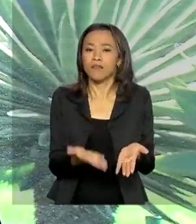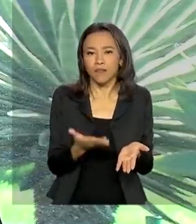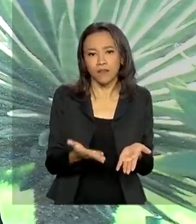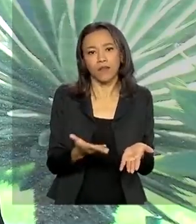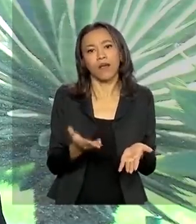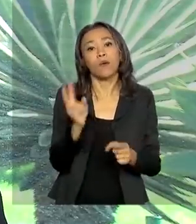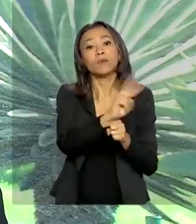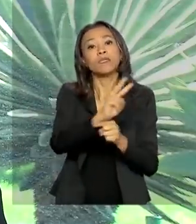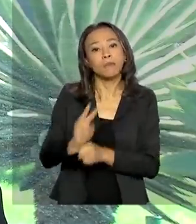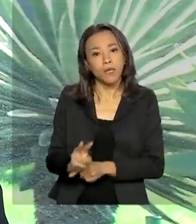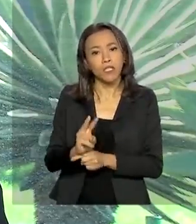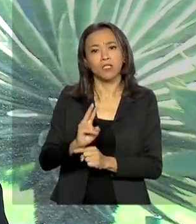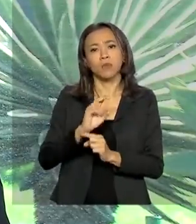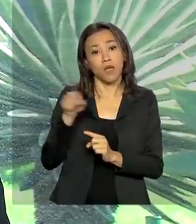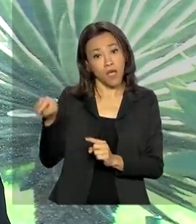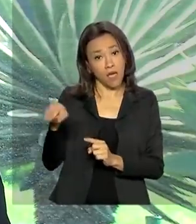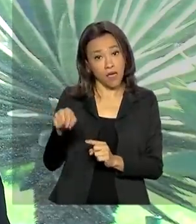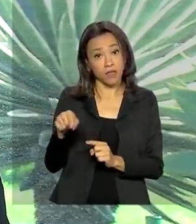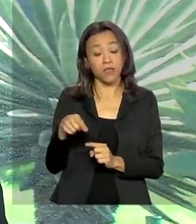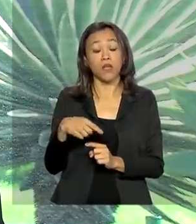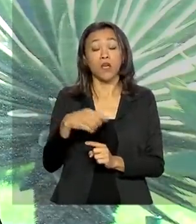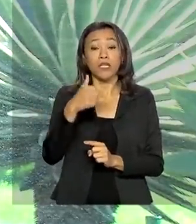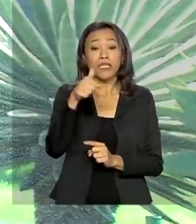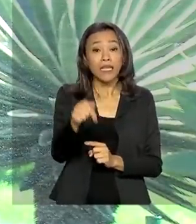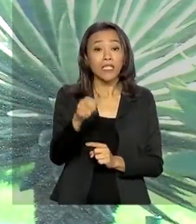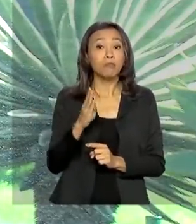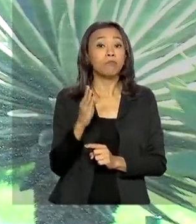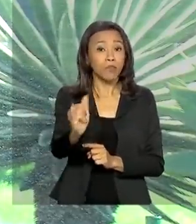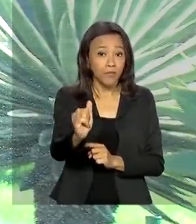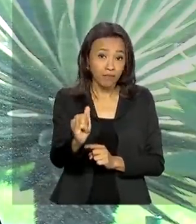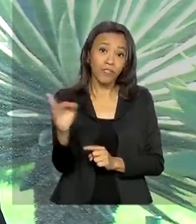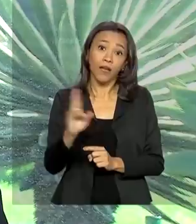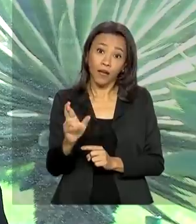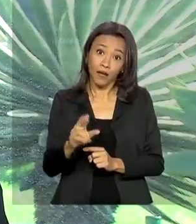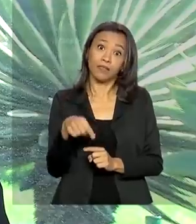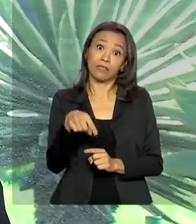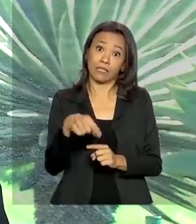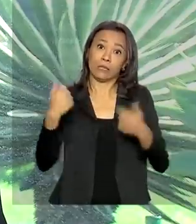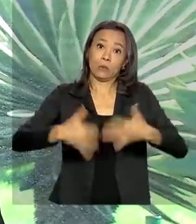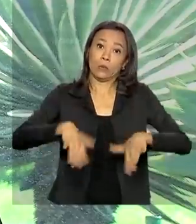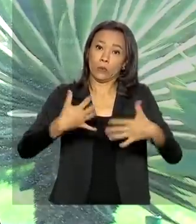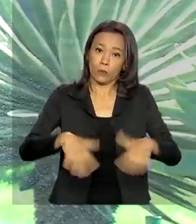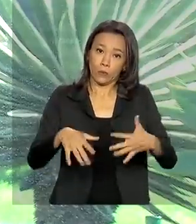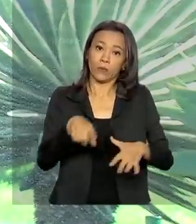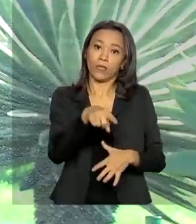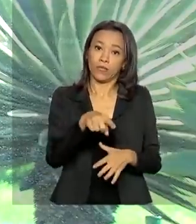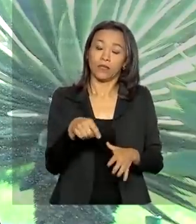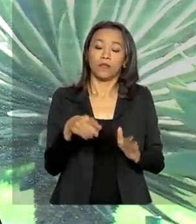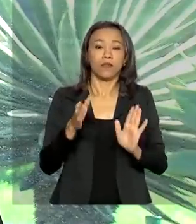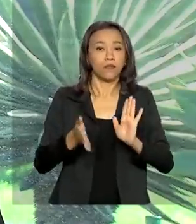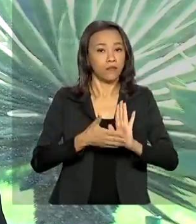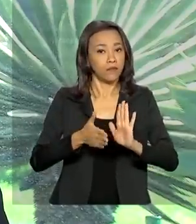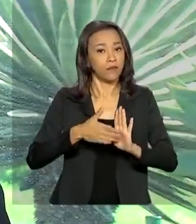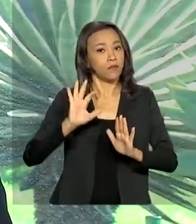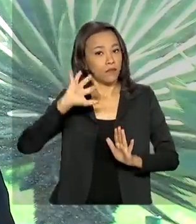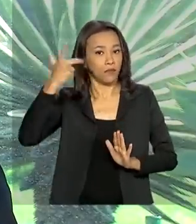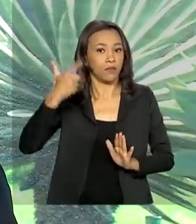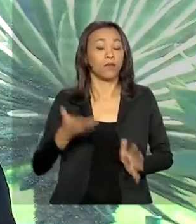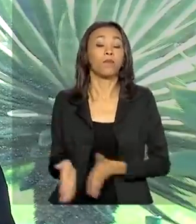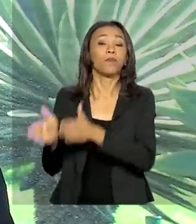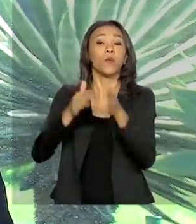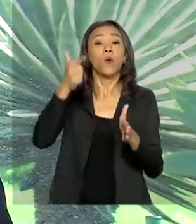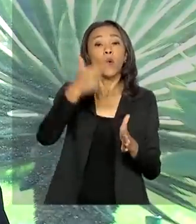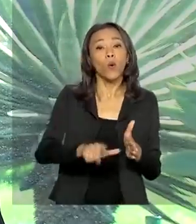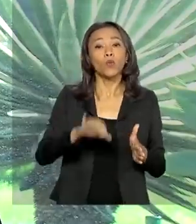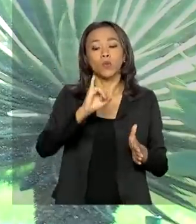de empréstimo. O custo total desta medida é de 7 bilhões de reais. Outra medida foi o adiamento do pagamento de contribuições do